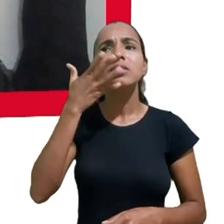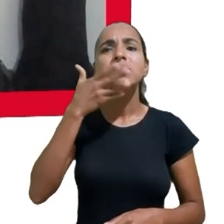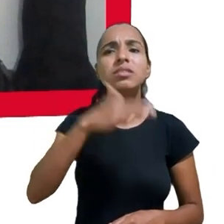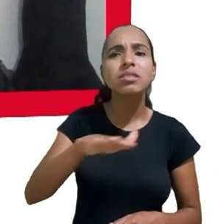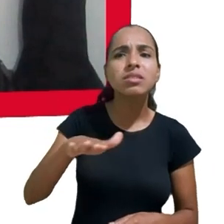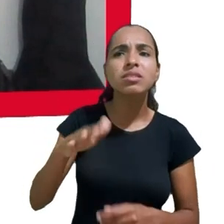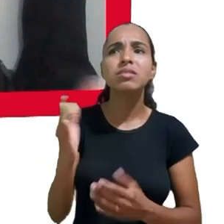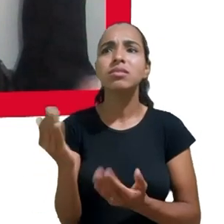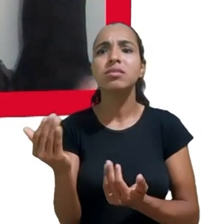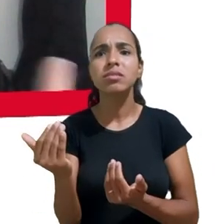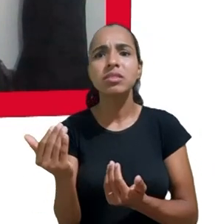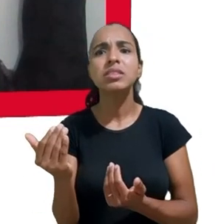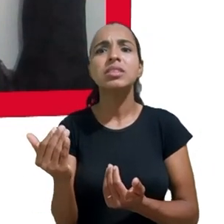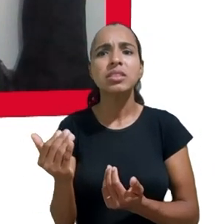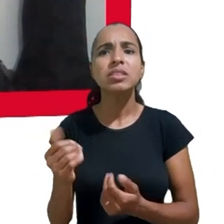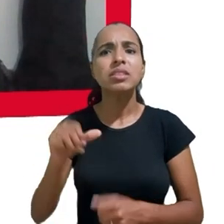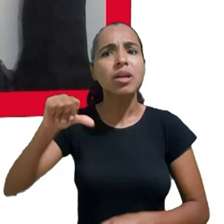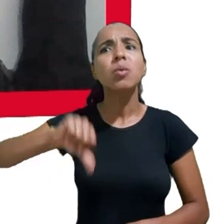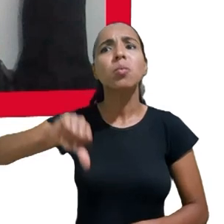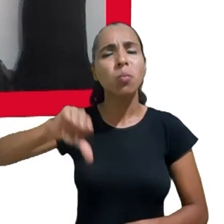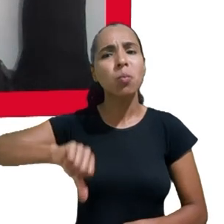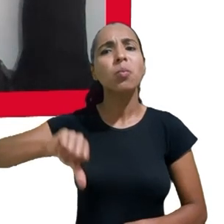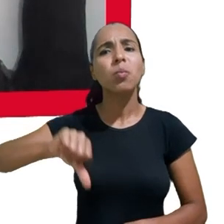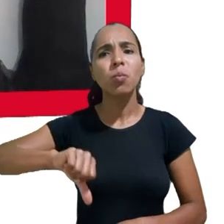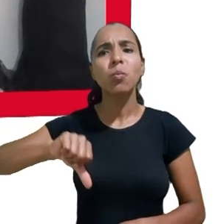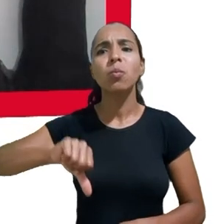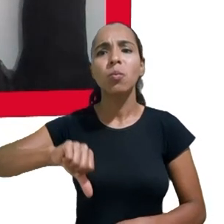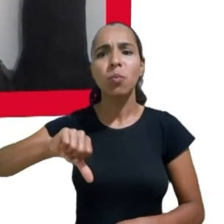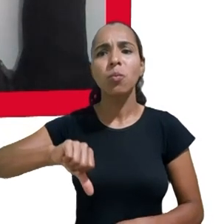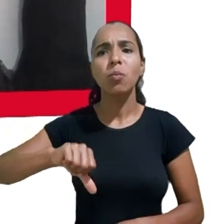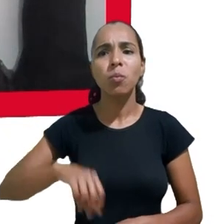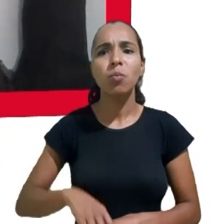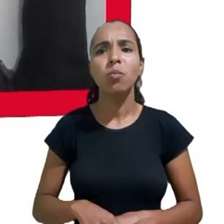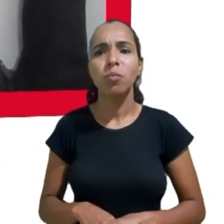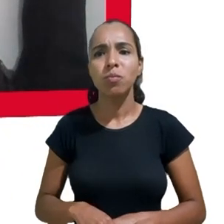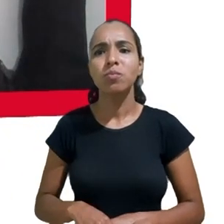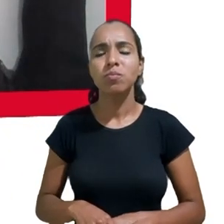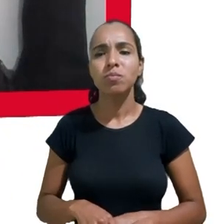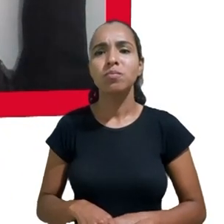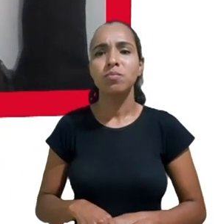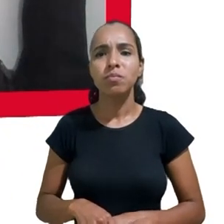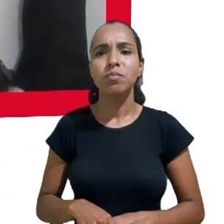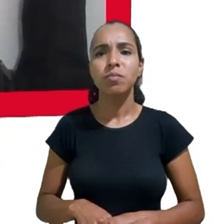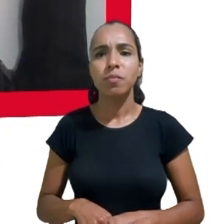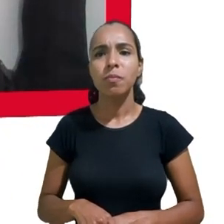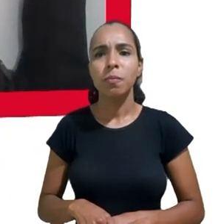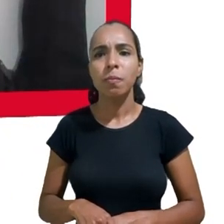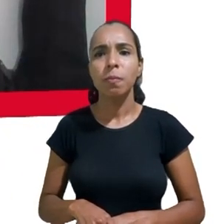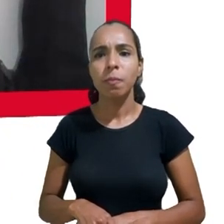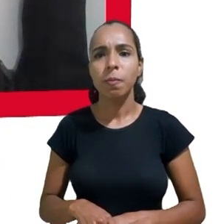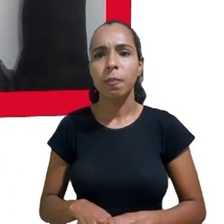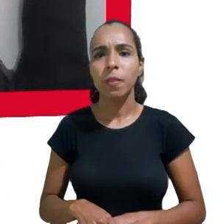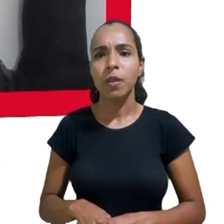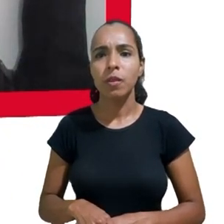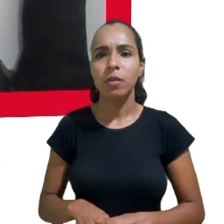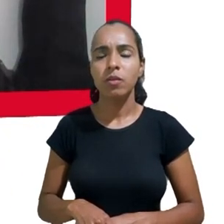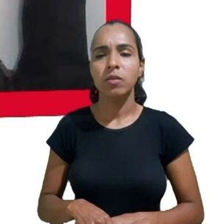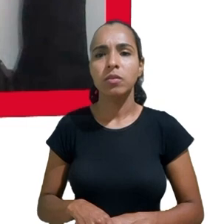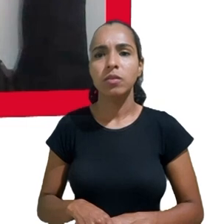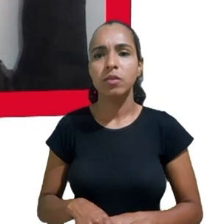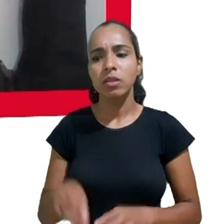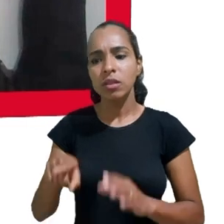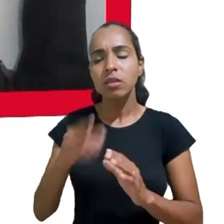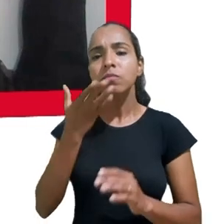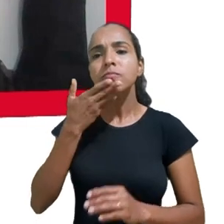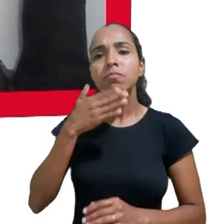a gente está falando de um processo de estigmatização que considera essa criança no